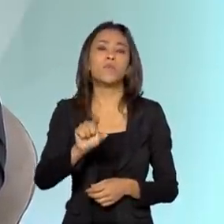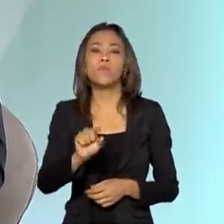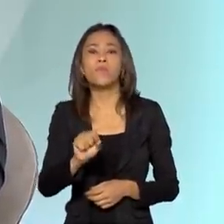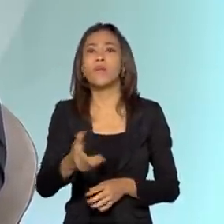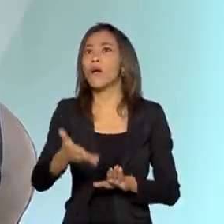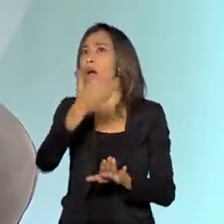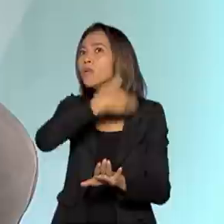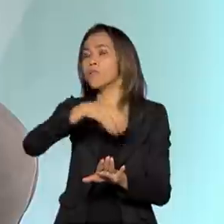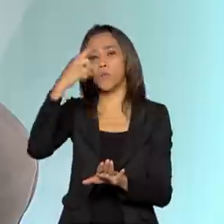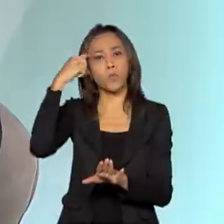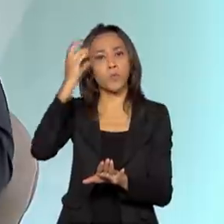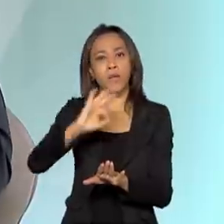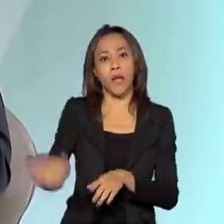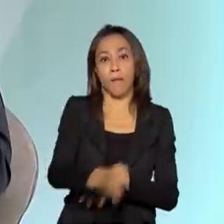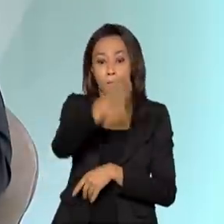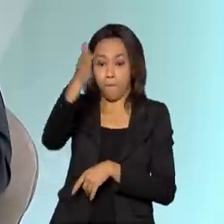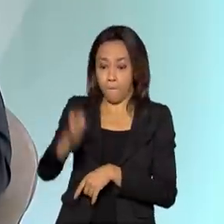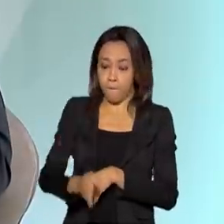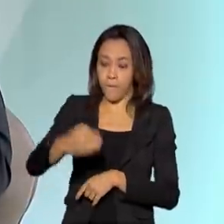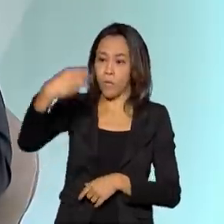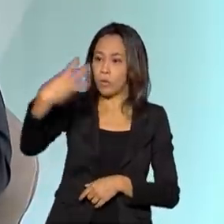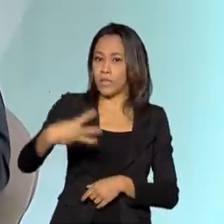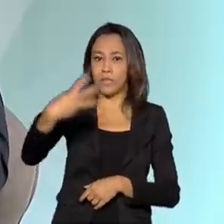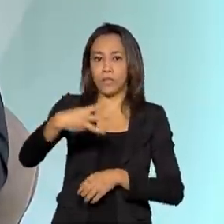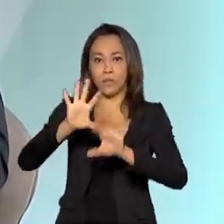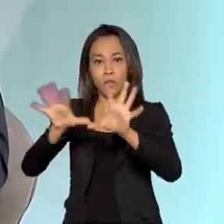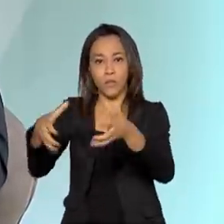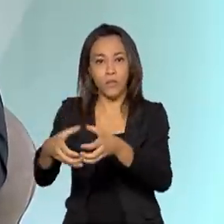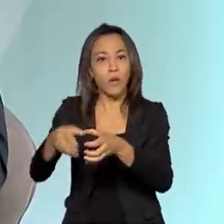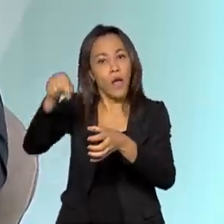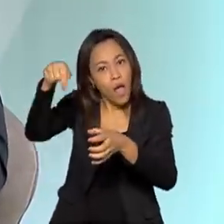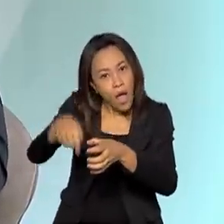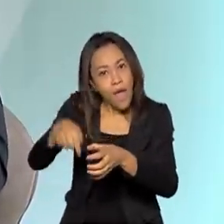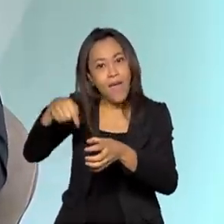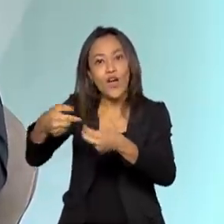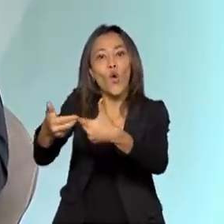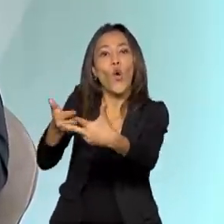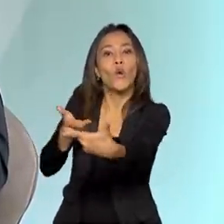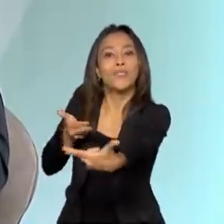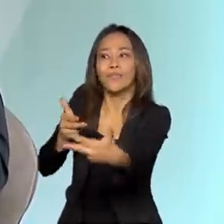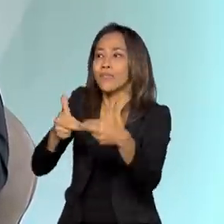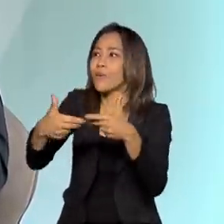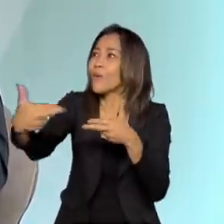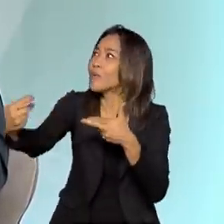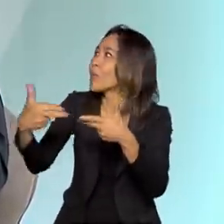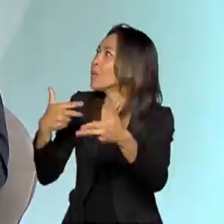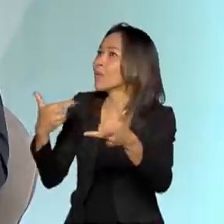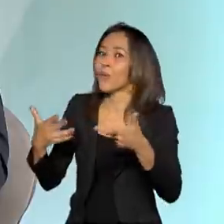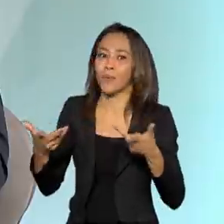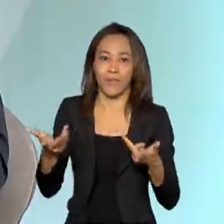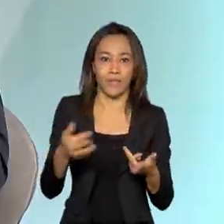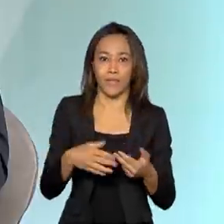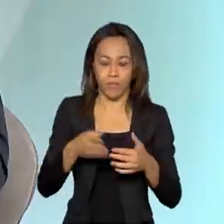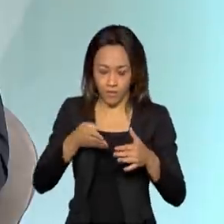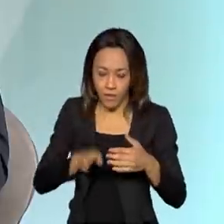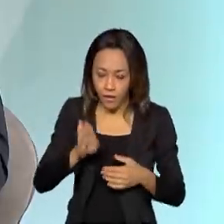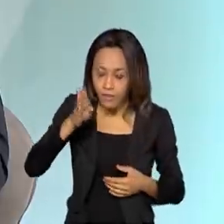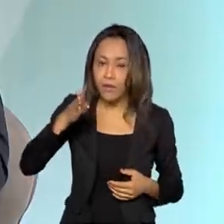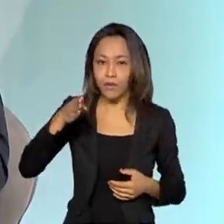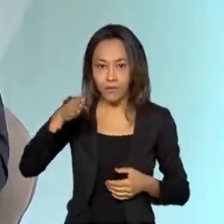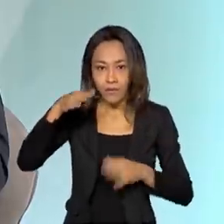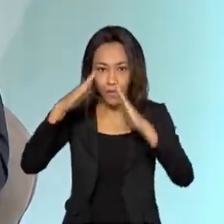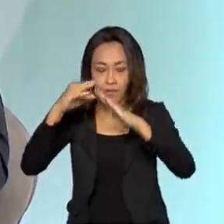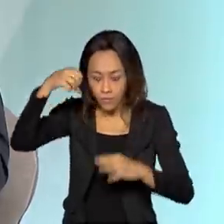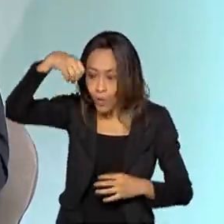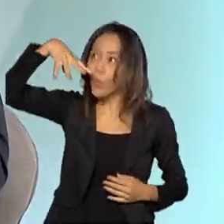então impensadas. Agora, esse terceiro ciclo de conectividade é o ciclo das coisas. Então, em vez da ordem de 210 milhões